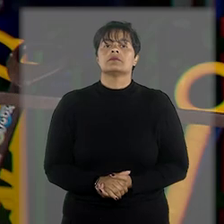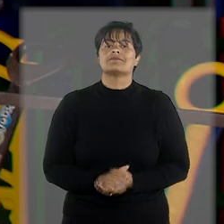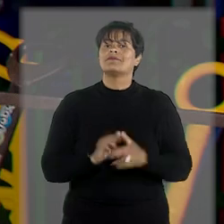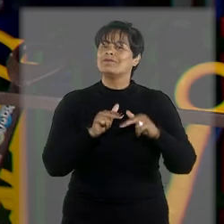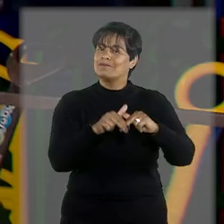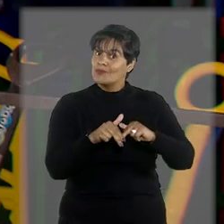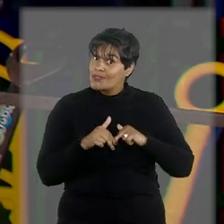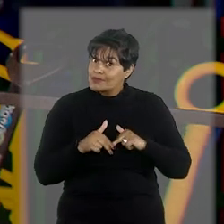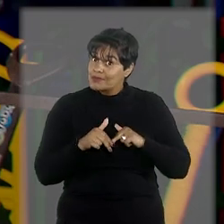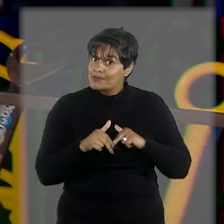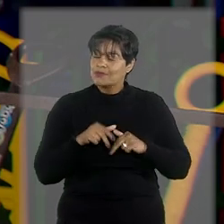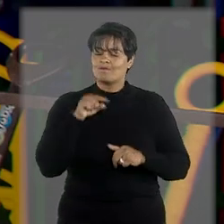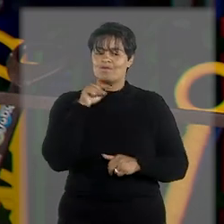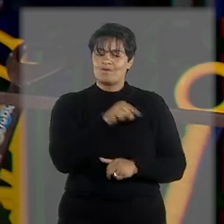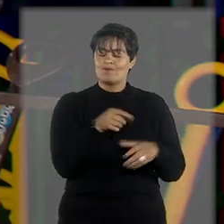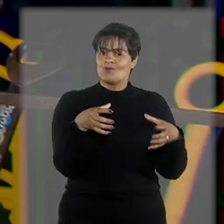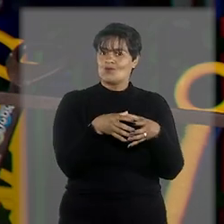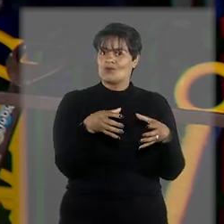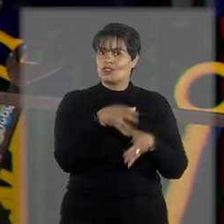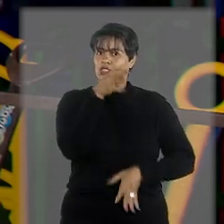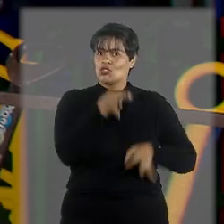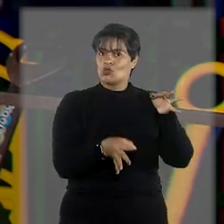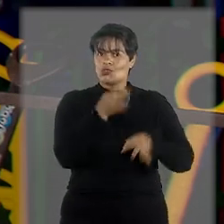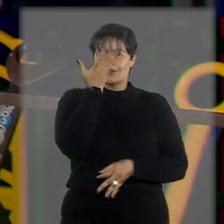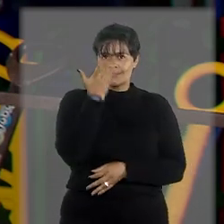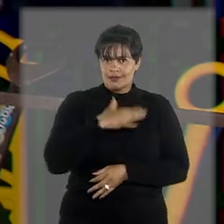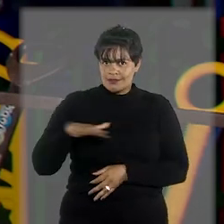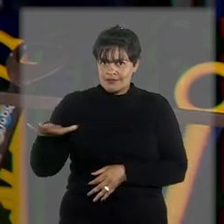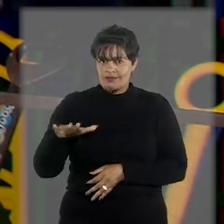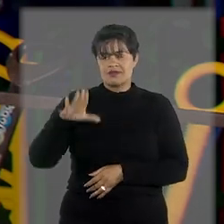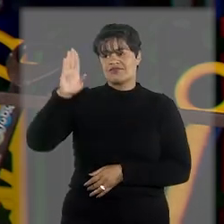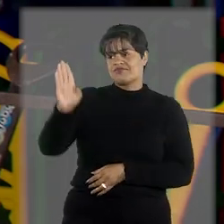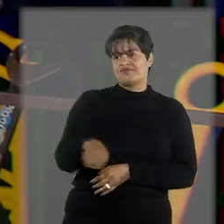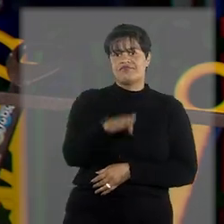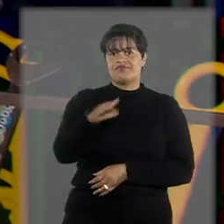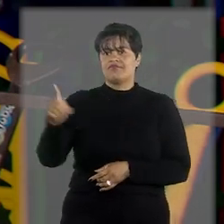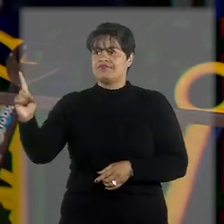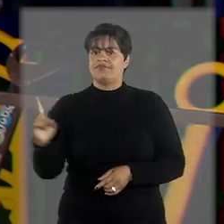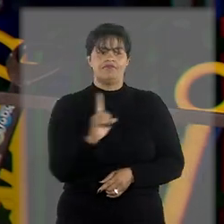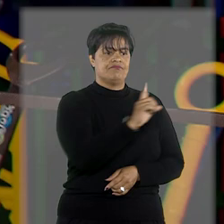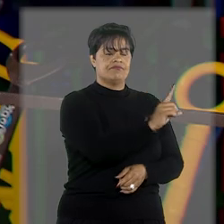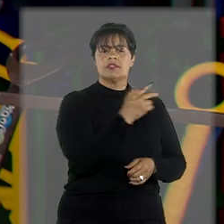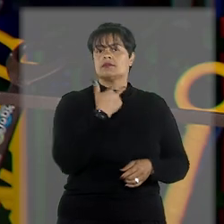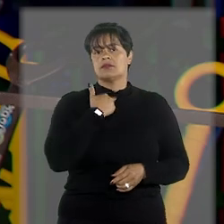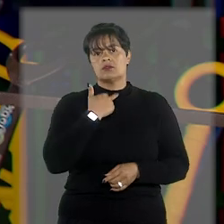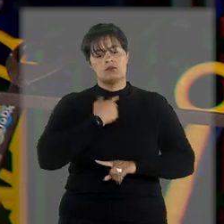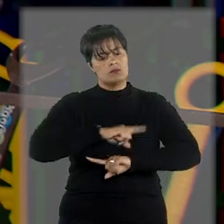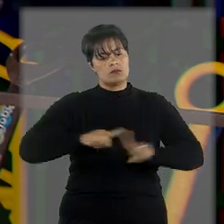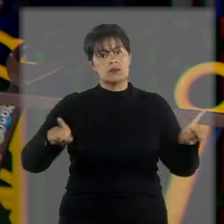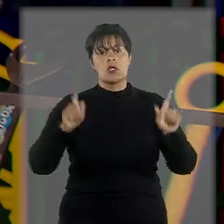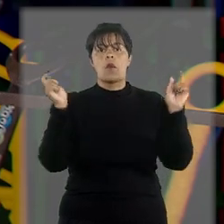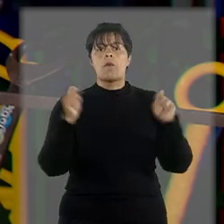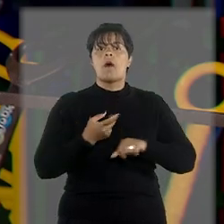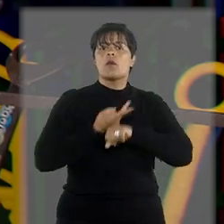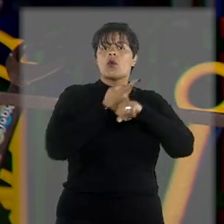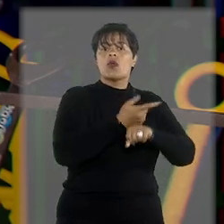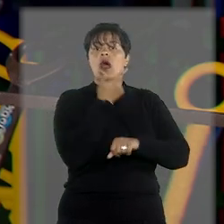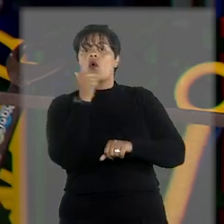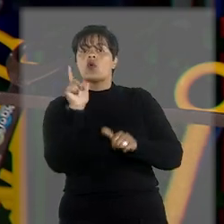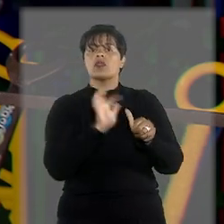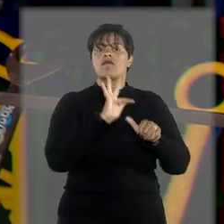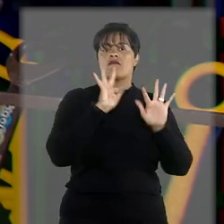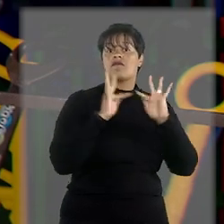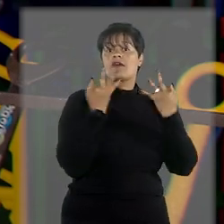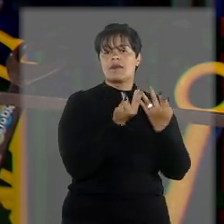cenário, o juízo da infância suspendeu as visitas maternas e autorizou as buscas por família substituta. Determinações